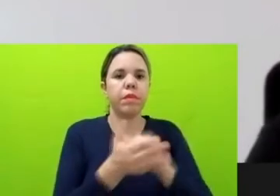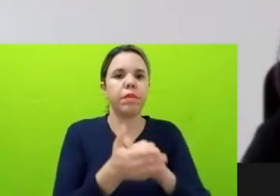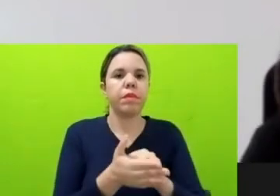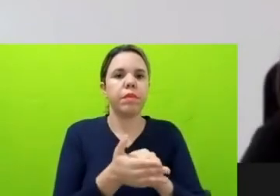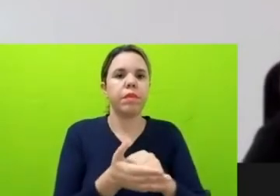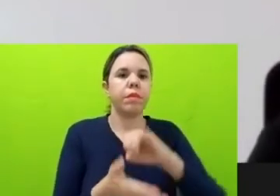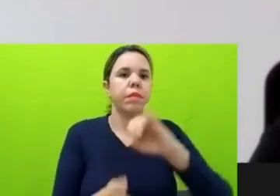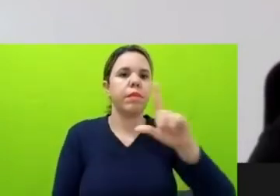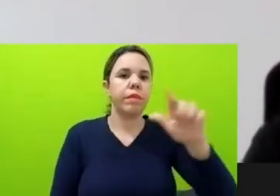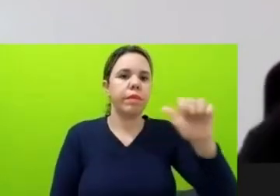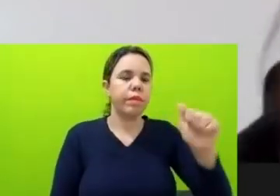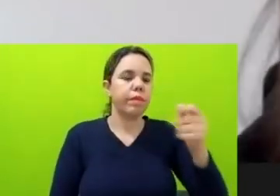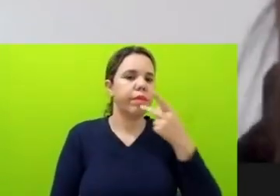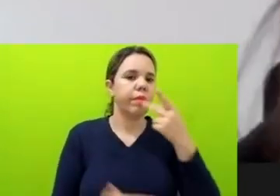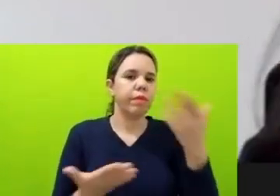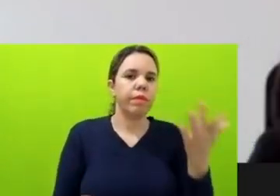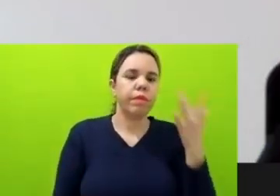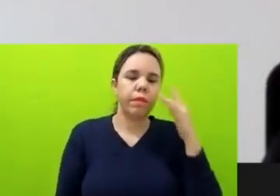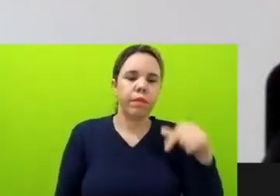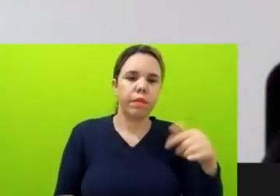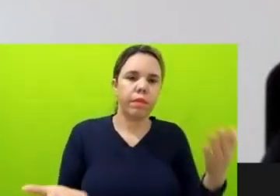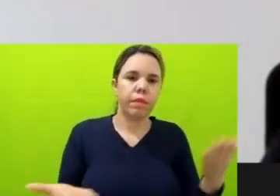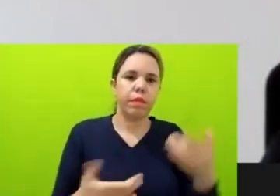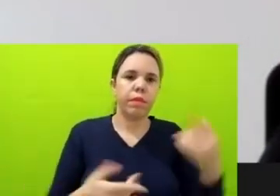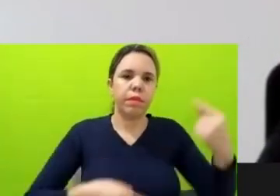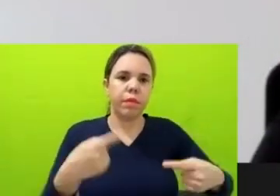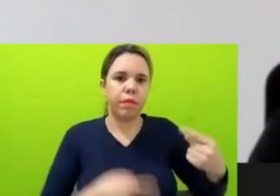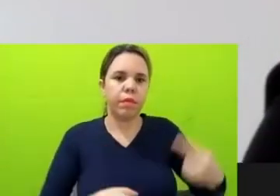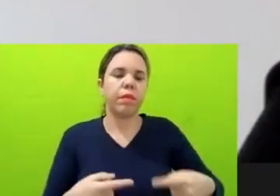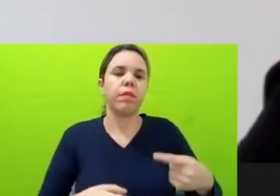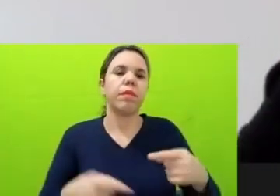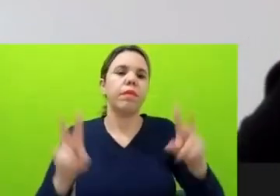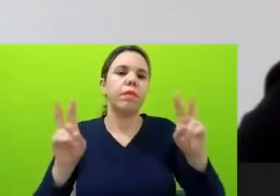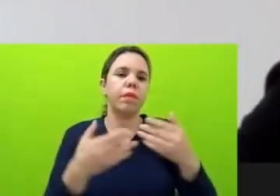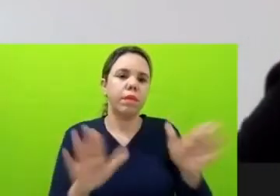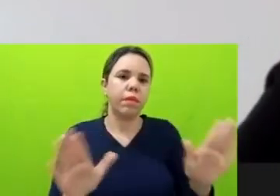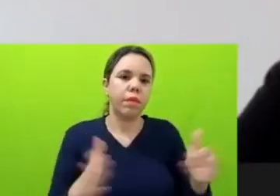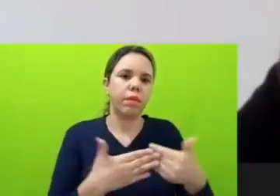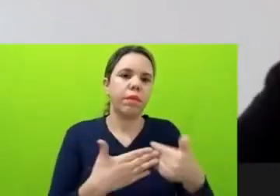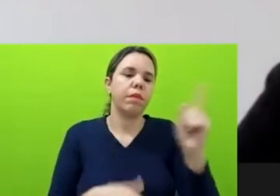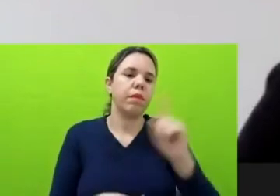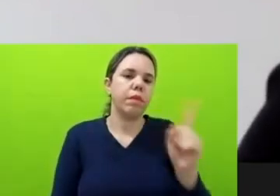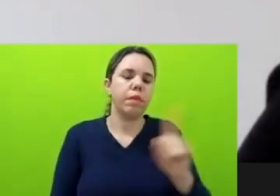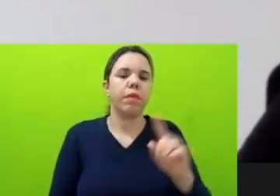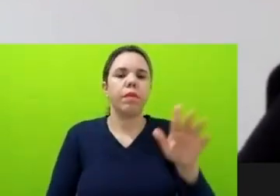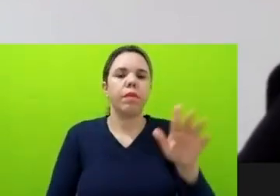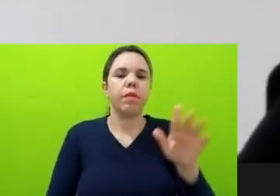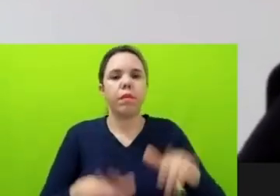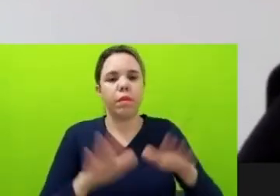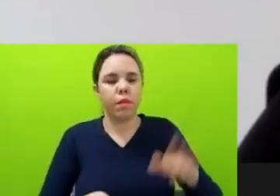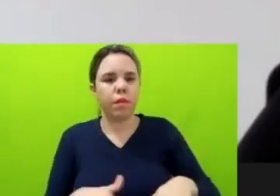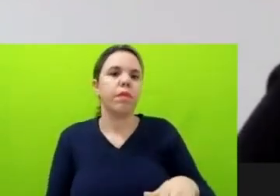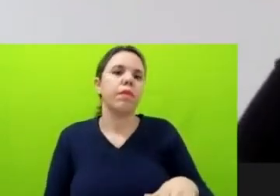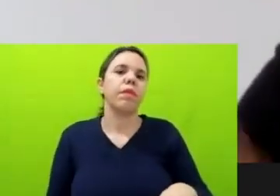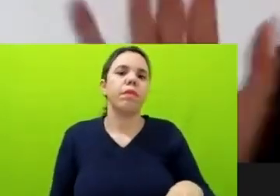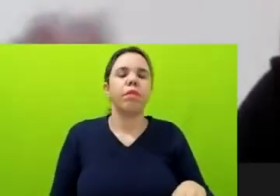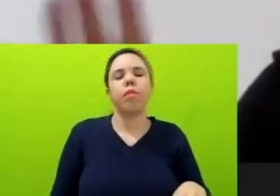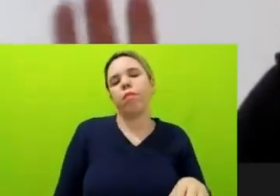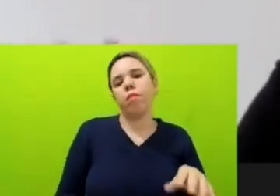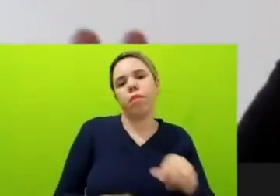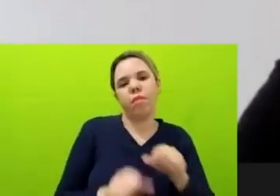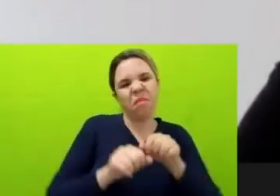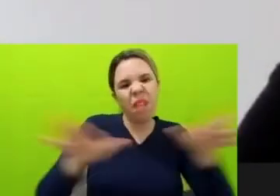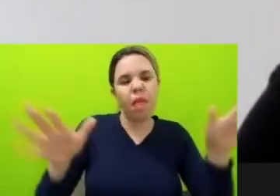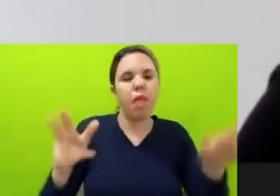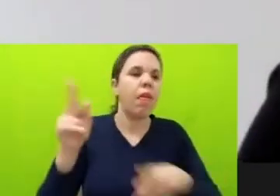hoje essa discussão sobre abre, não abre, determinados tipos de dados, ela está muito polarizada, né? Então, a sociedade civil demanda e